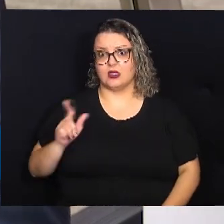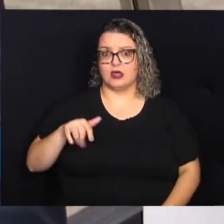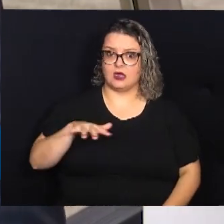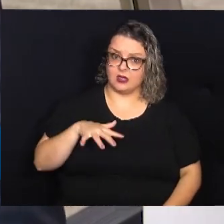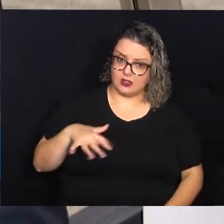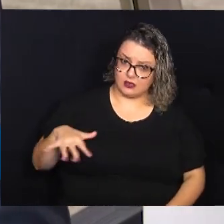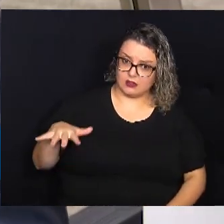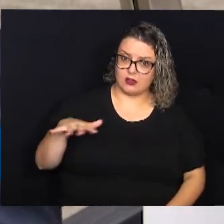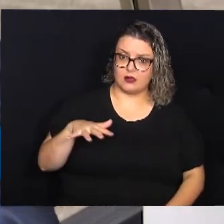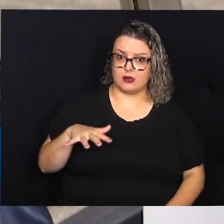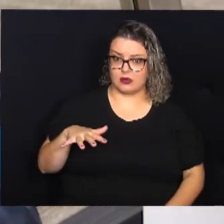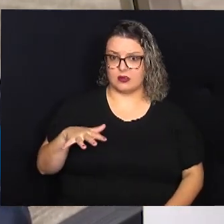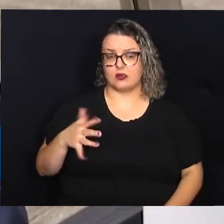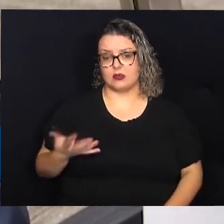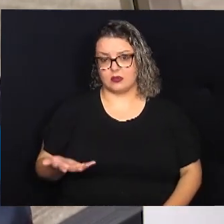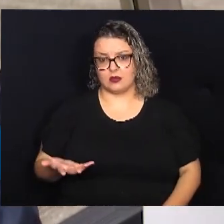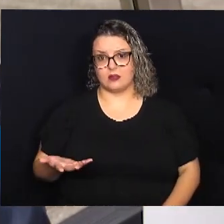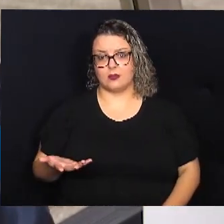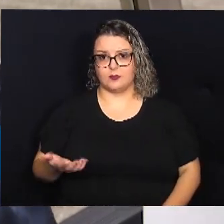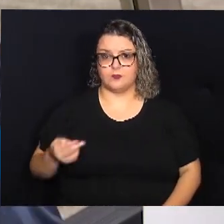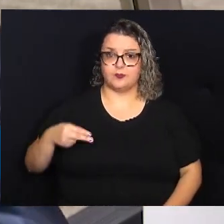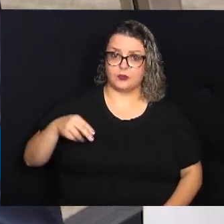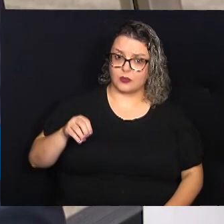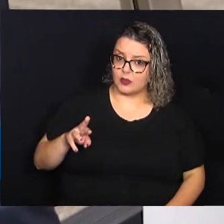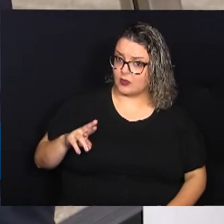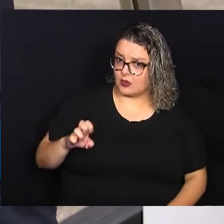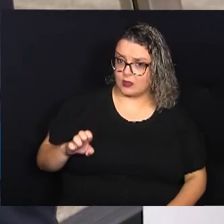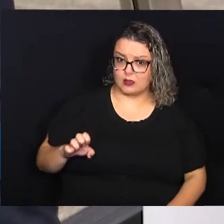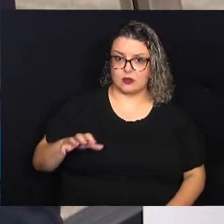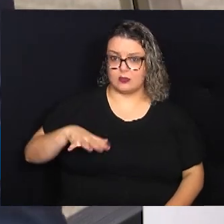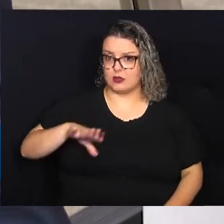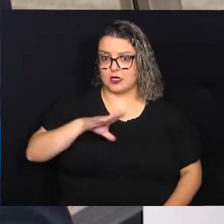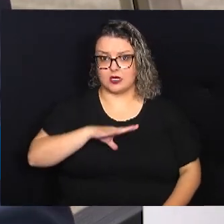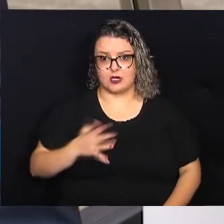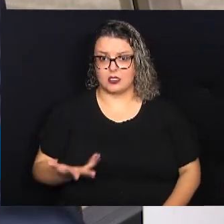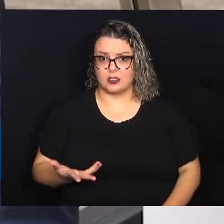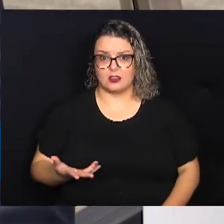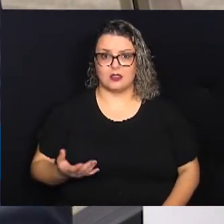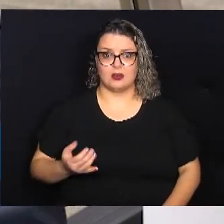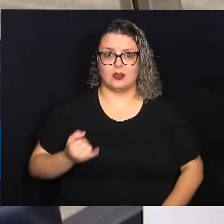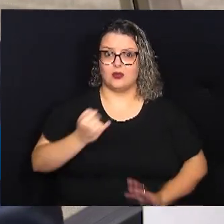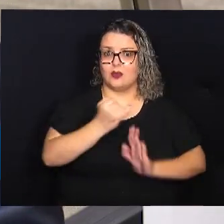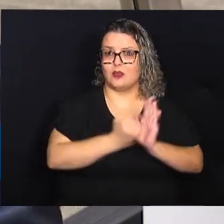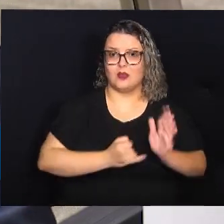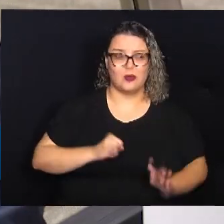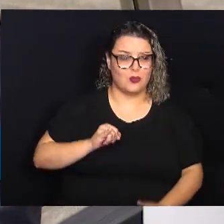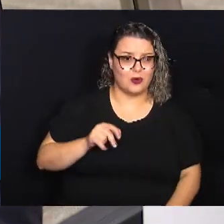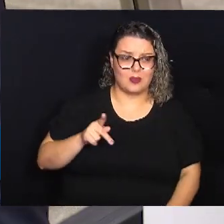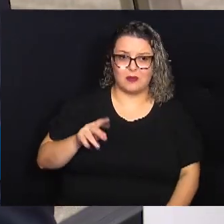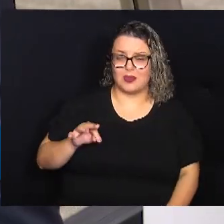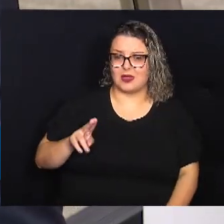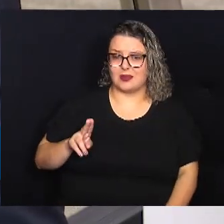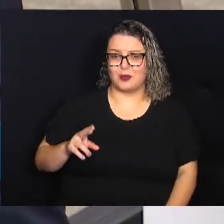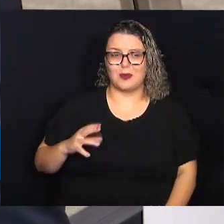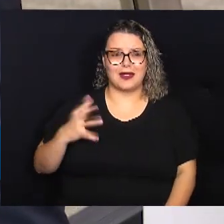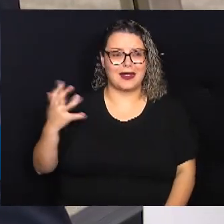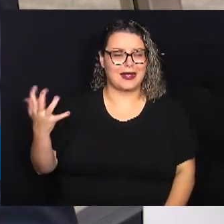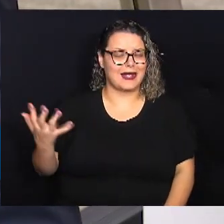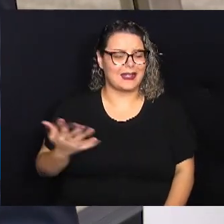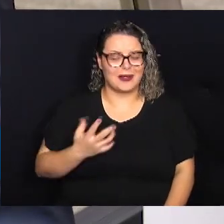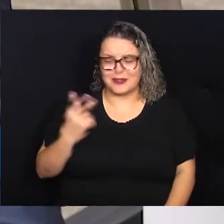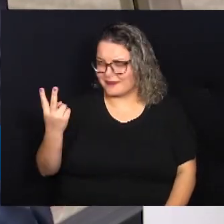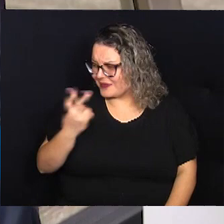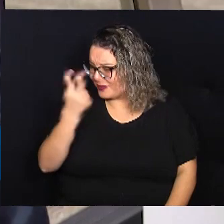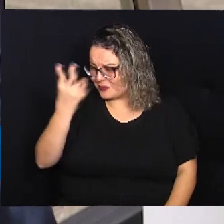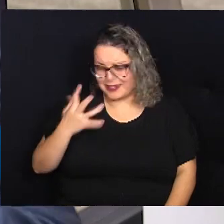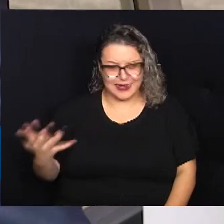é uma região considerada região nobre da cidade, onde os IPTUs são caríssimos. De maneira que tem